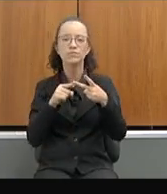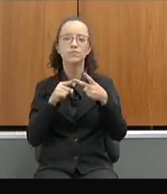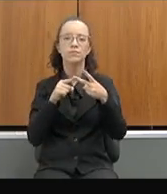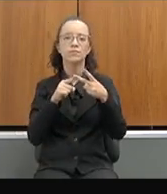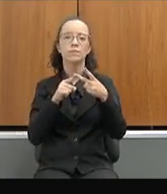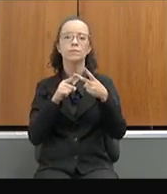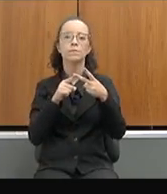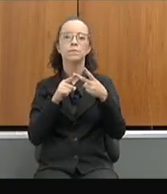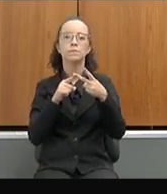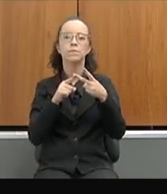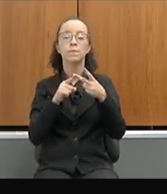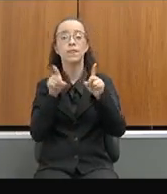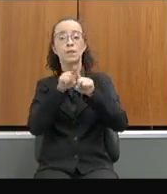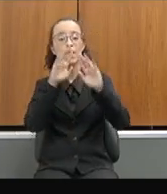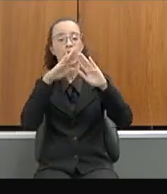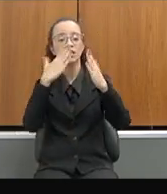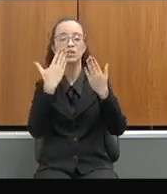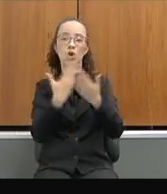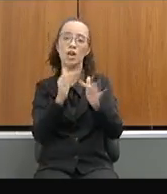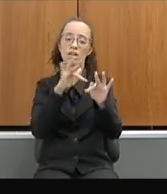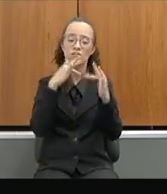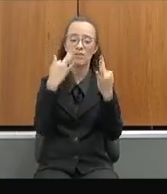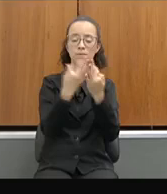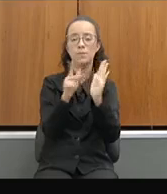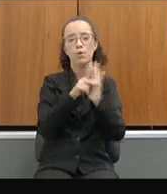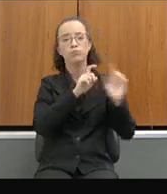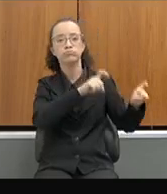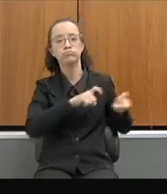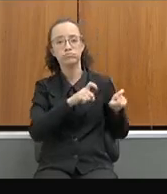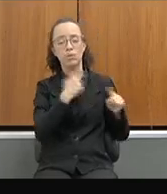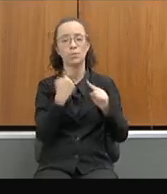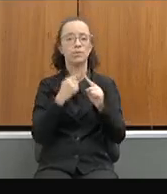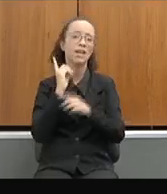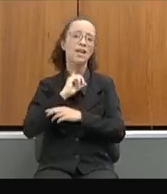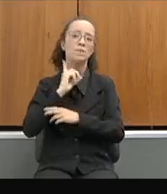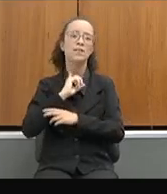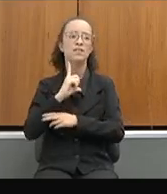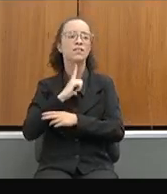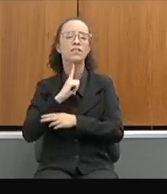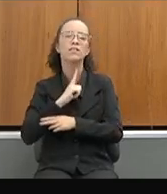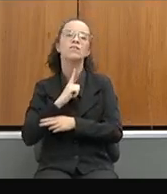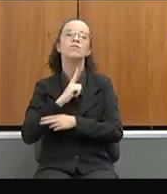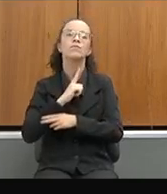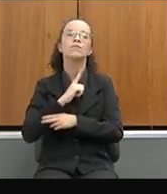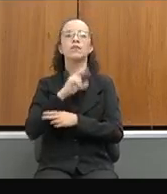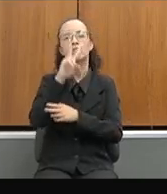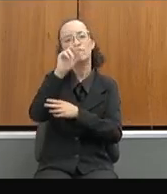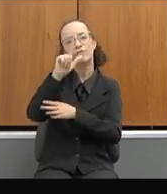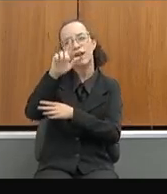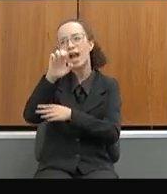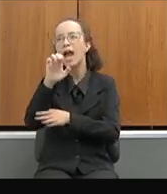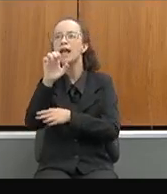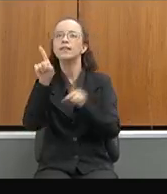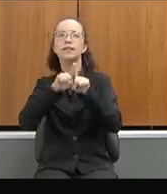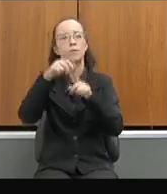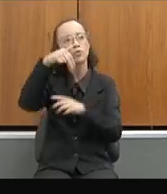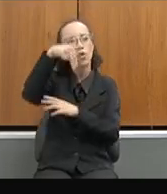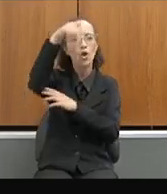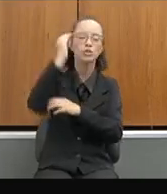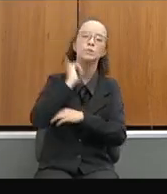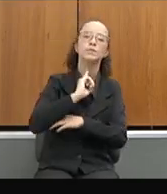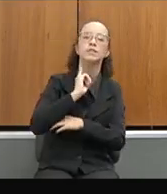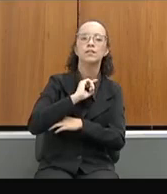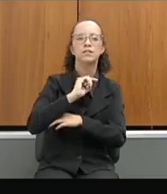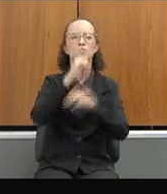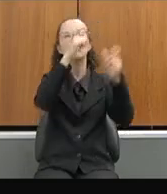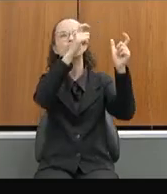as escolas de famílias agrícolas, que em Minas Gerais nós temos, um número considerado no Vale, algumas no Norte de Minas, enfim,